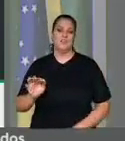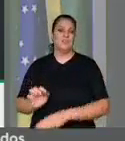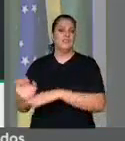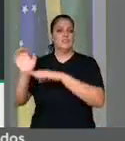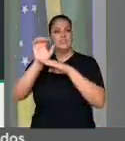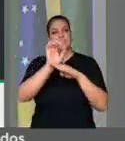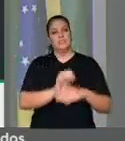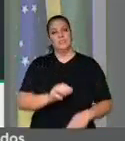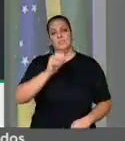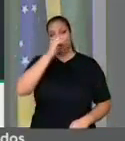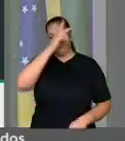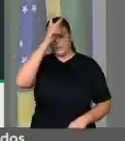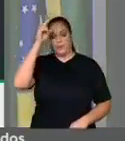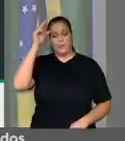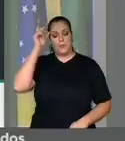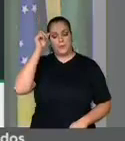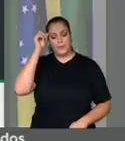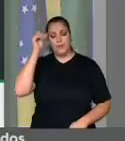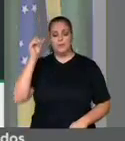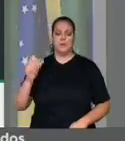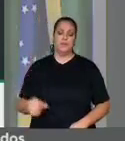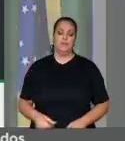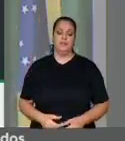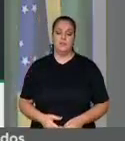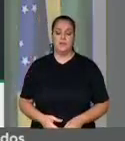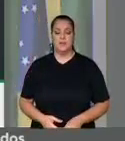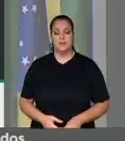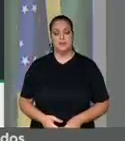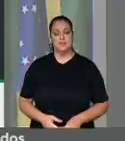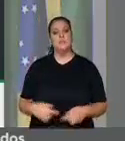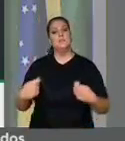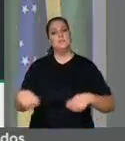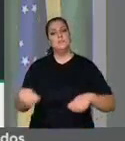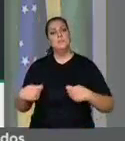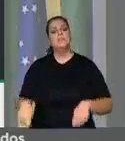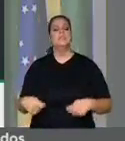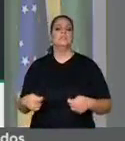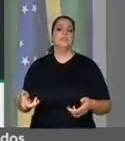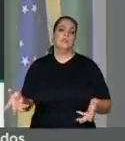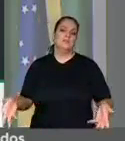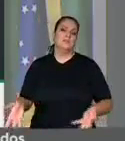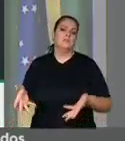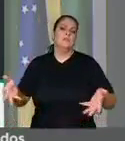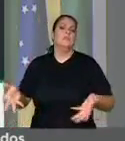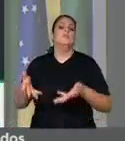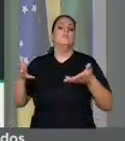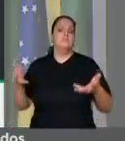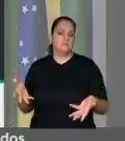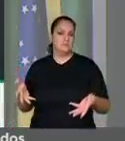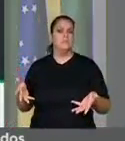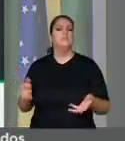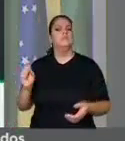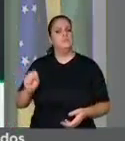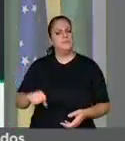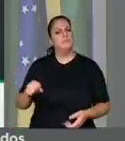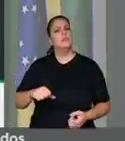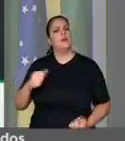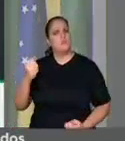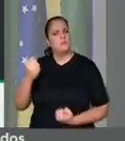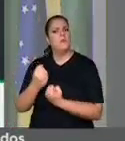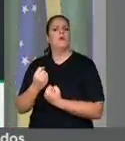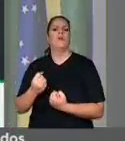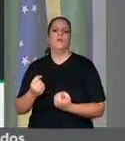prefeituras municipais precisam, sim, senhor presidente, viabilizar, prestigiar e possibilitar